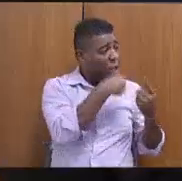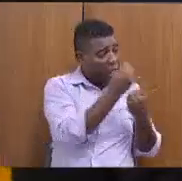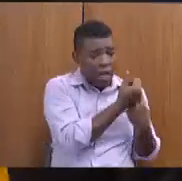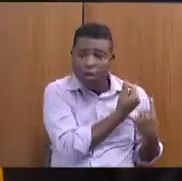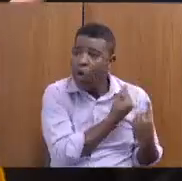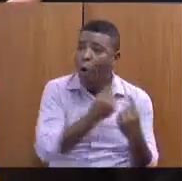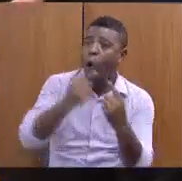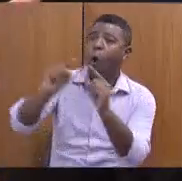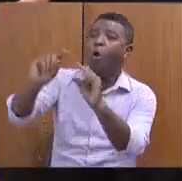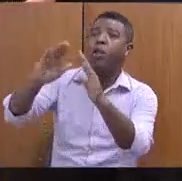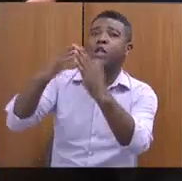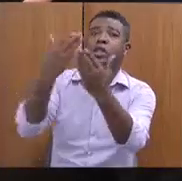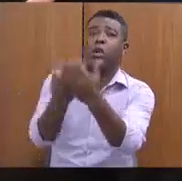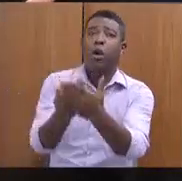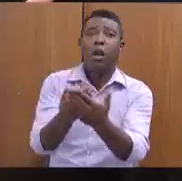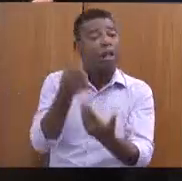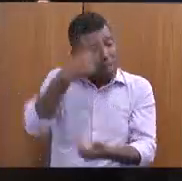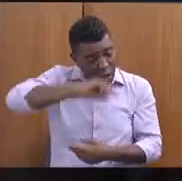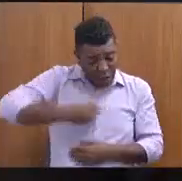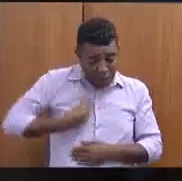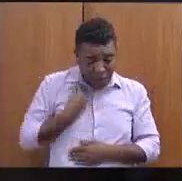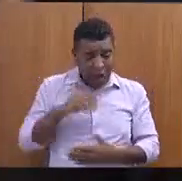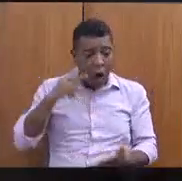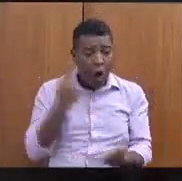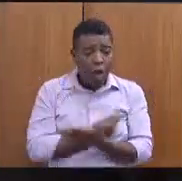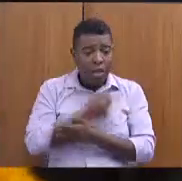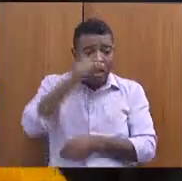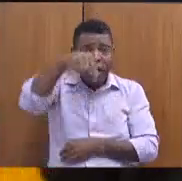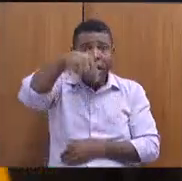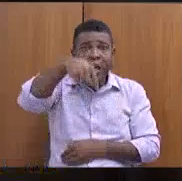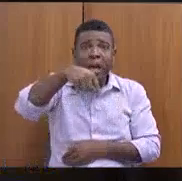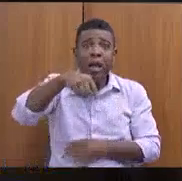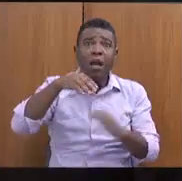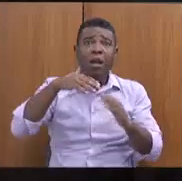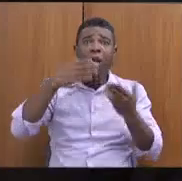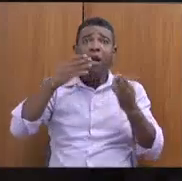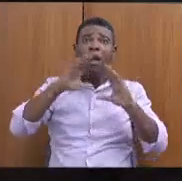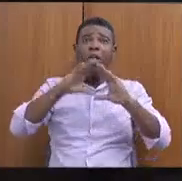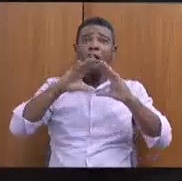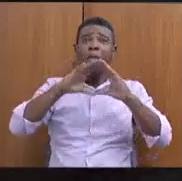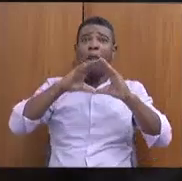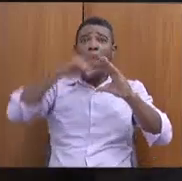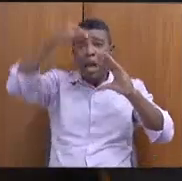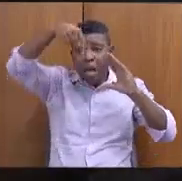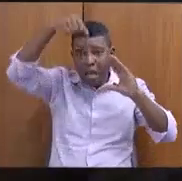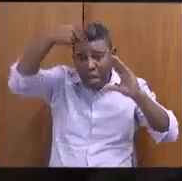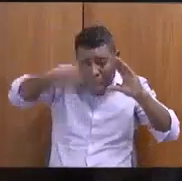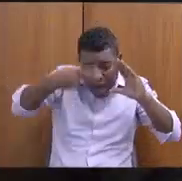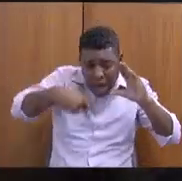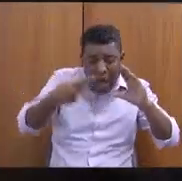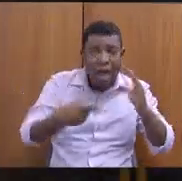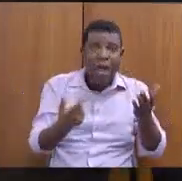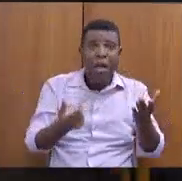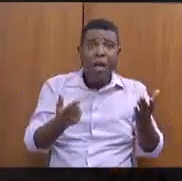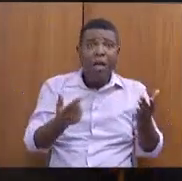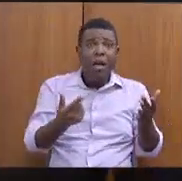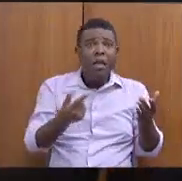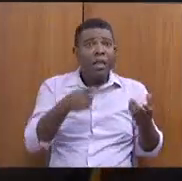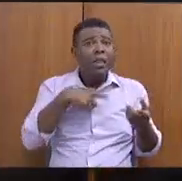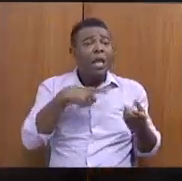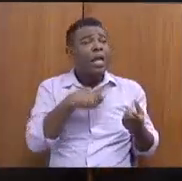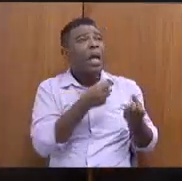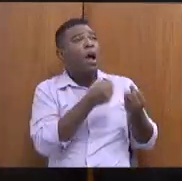no plenário da Assembleia Legislativa. Tem colegas que falam daquilo que não é a realidade sobre uma escola.